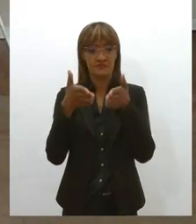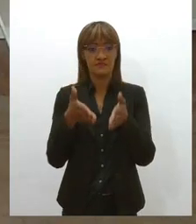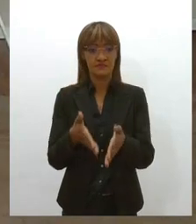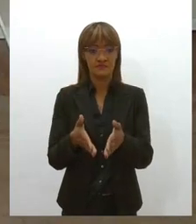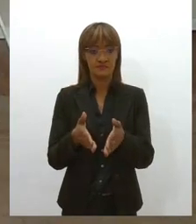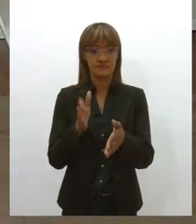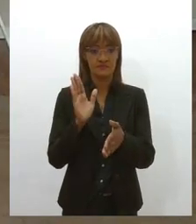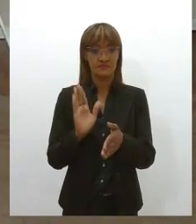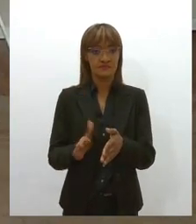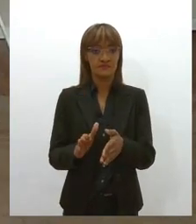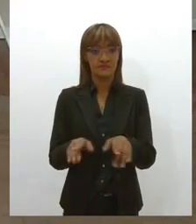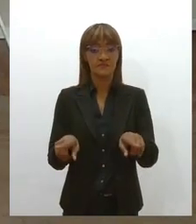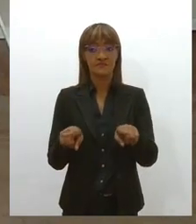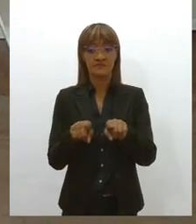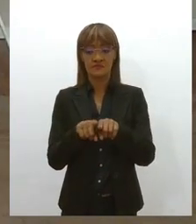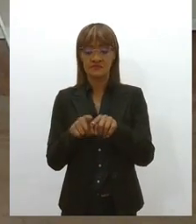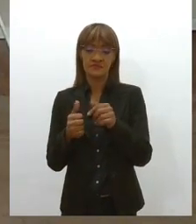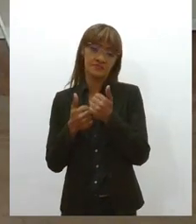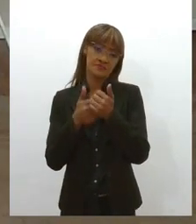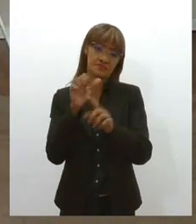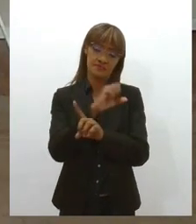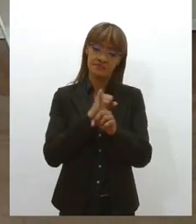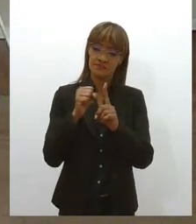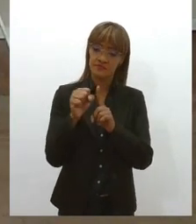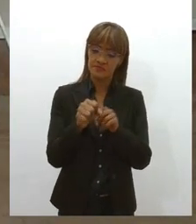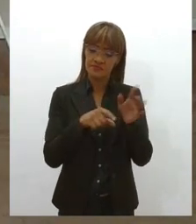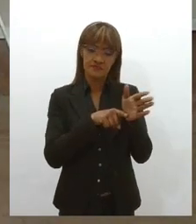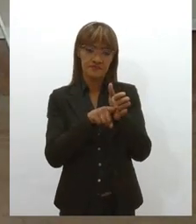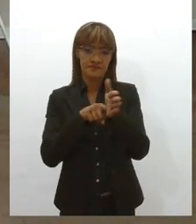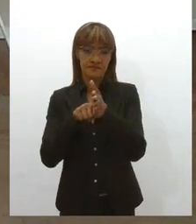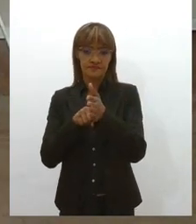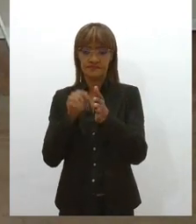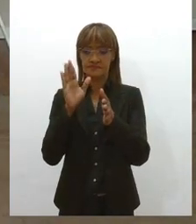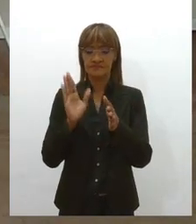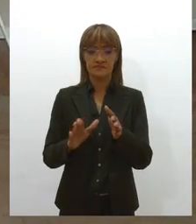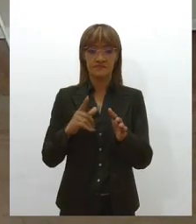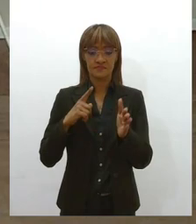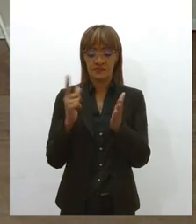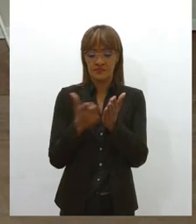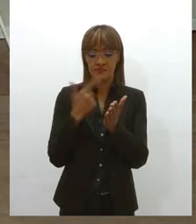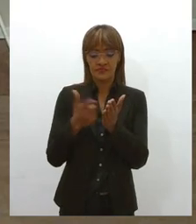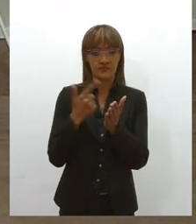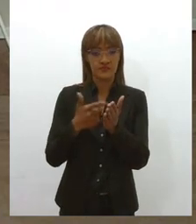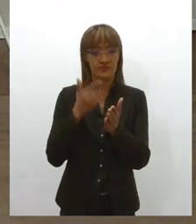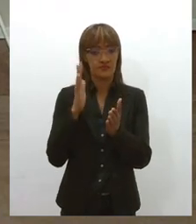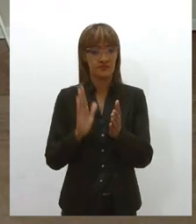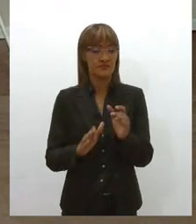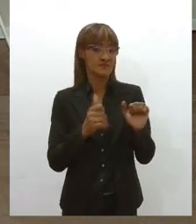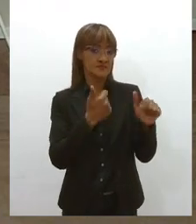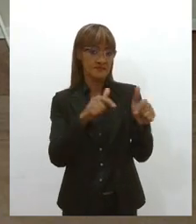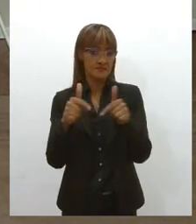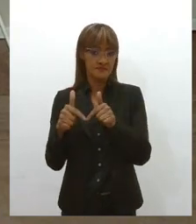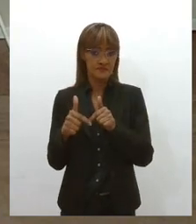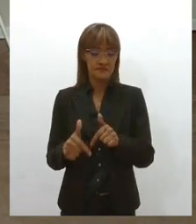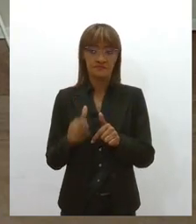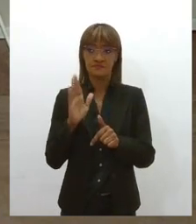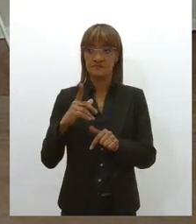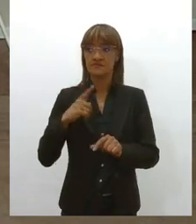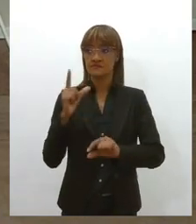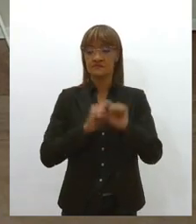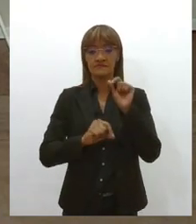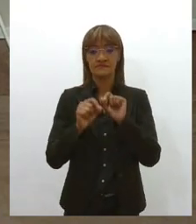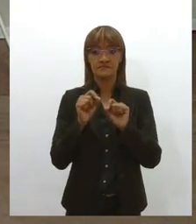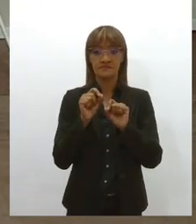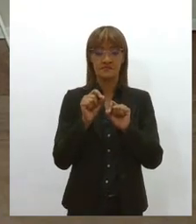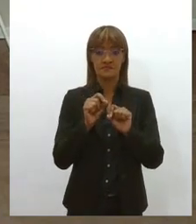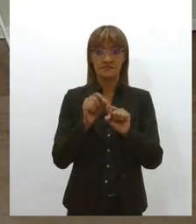assistência social. Essa pesquisa deu origem ao livro O Enfrentamento do Trabalho Precarizado na Agenda